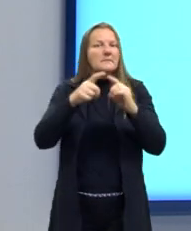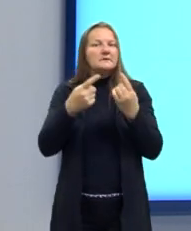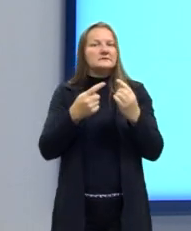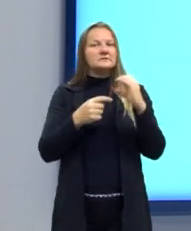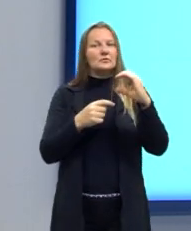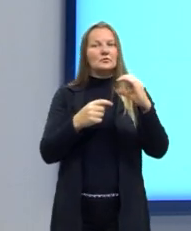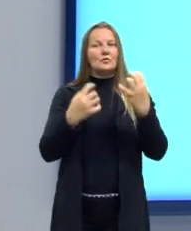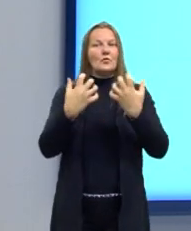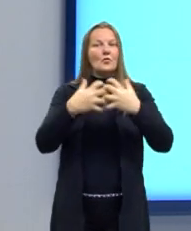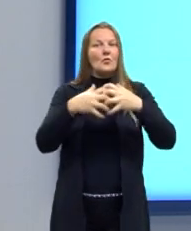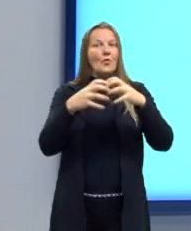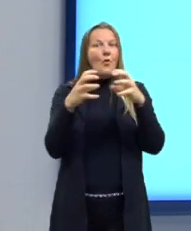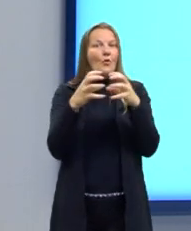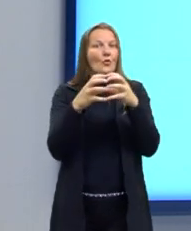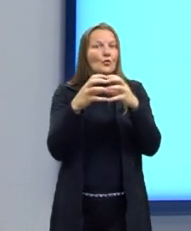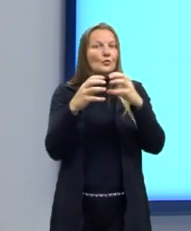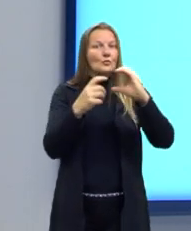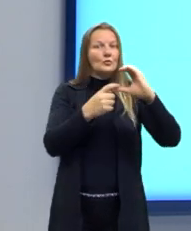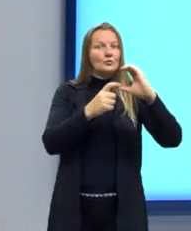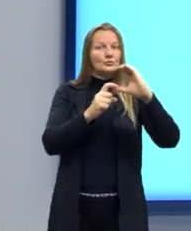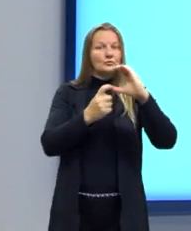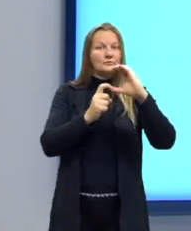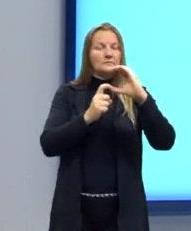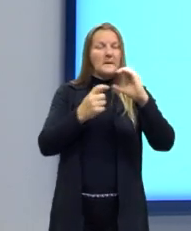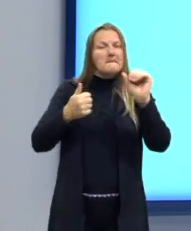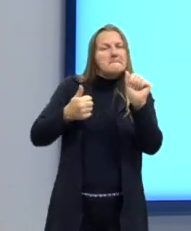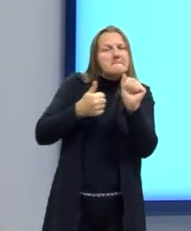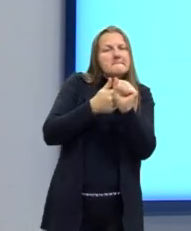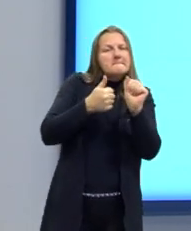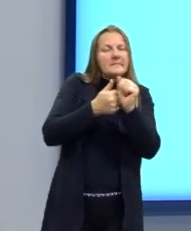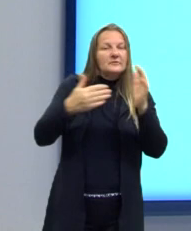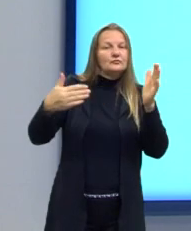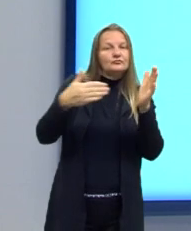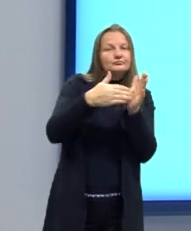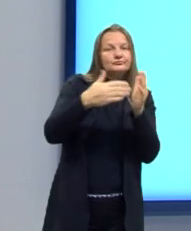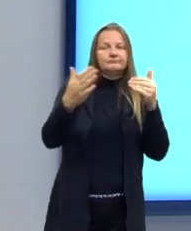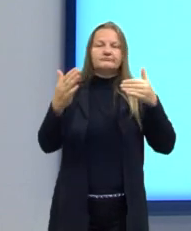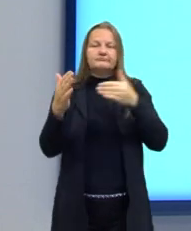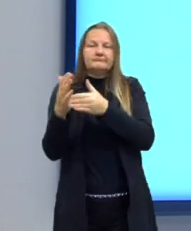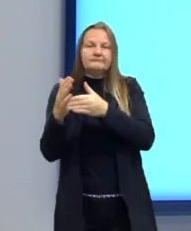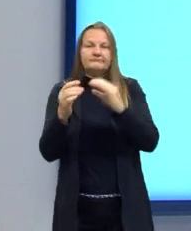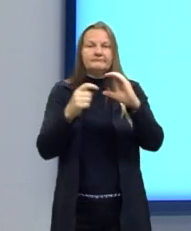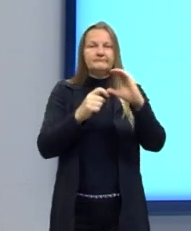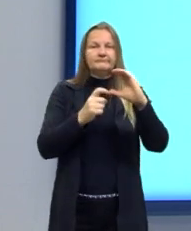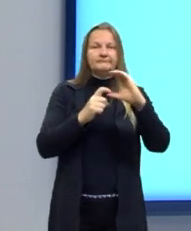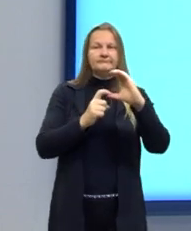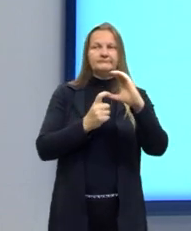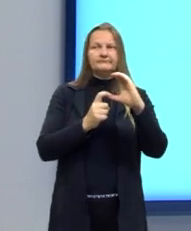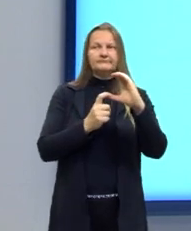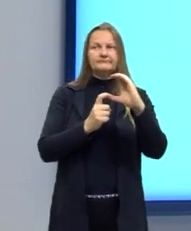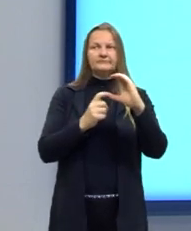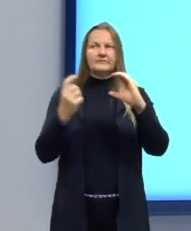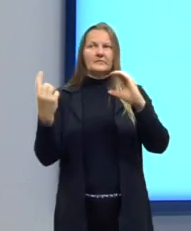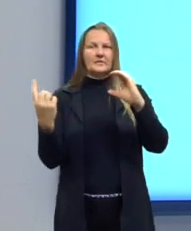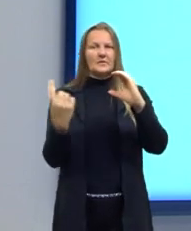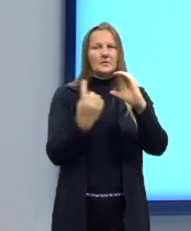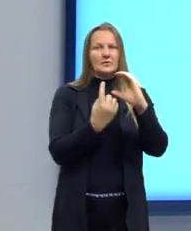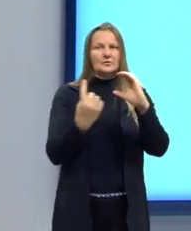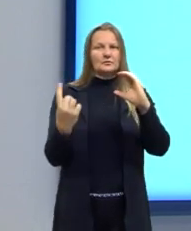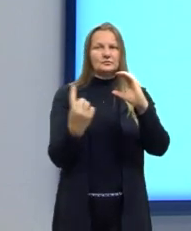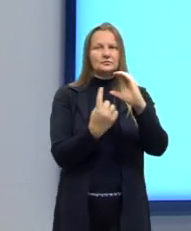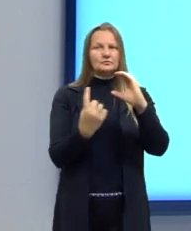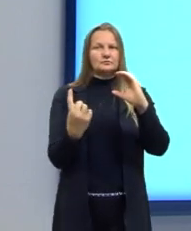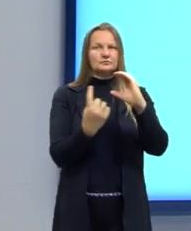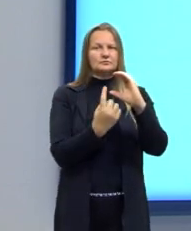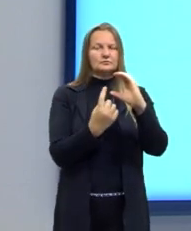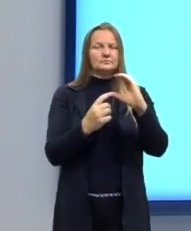o grupo funcional, lembrando que é sempre o grupo funcional mais próximo da extremidade. Por isso que eu iniciei a contagem deste lado e não da outra